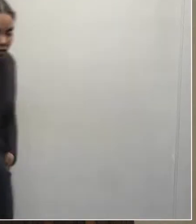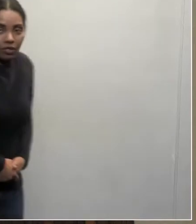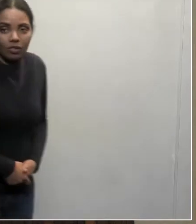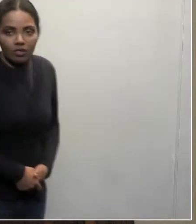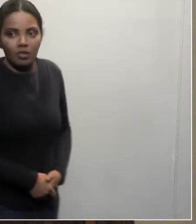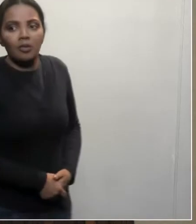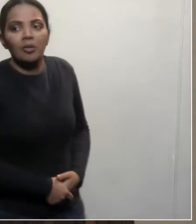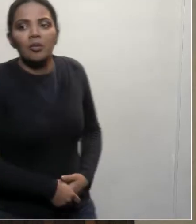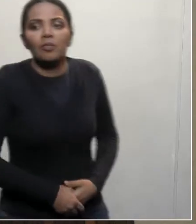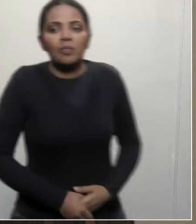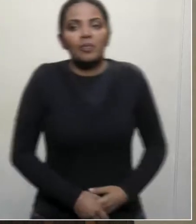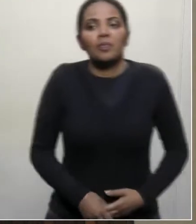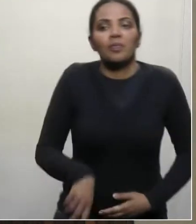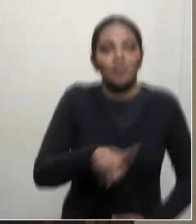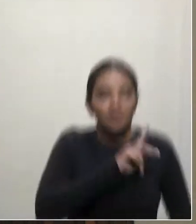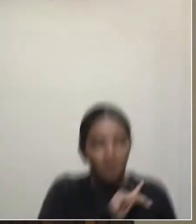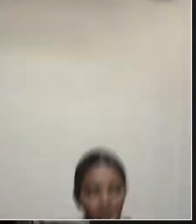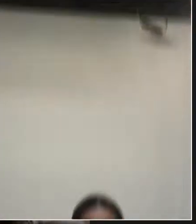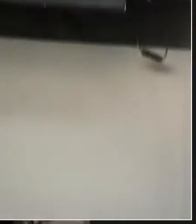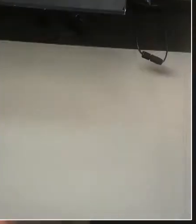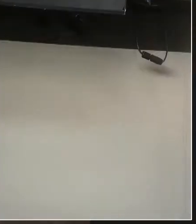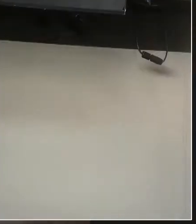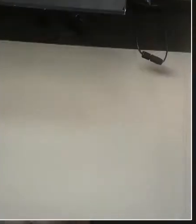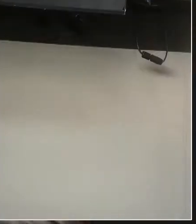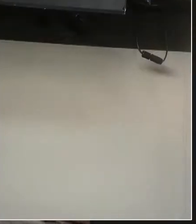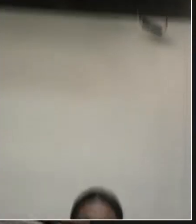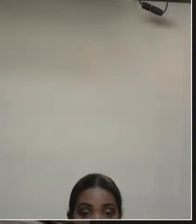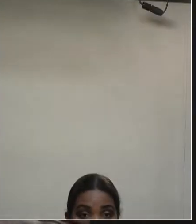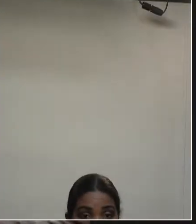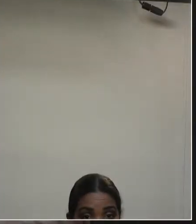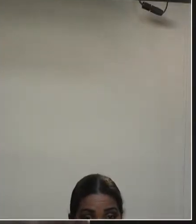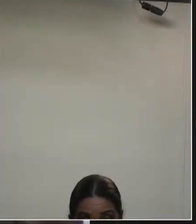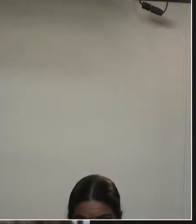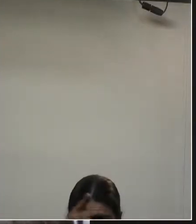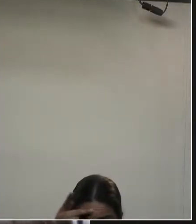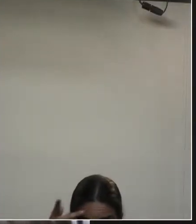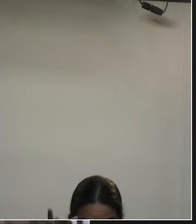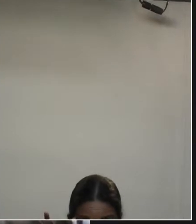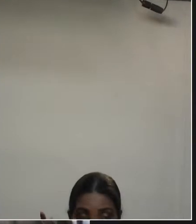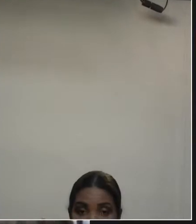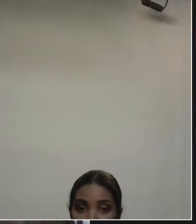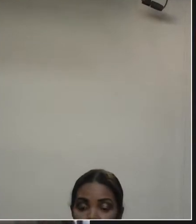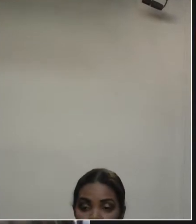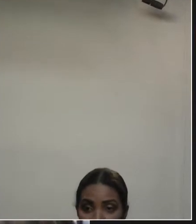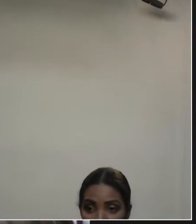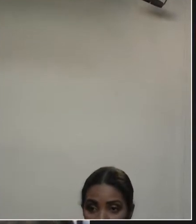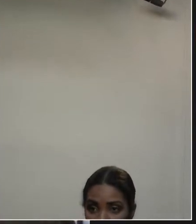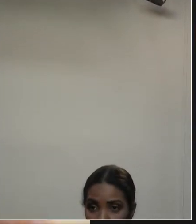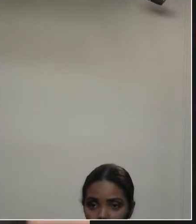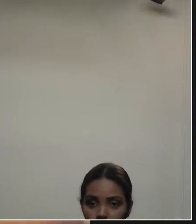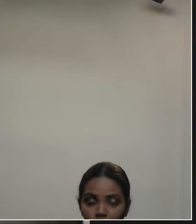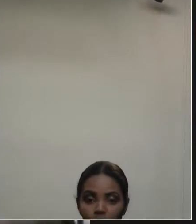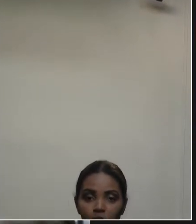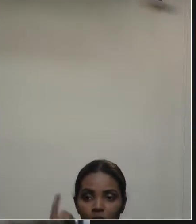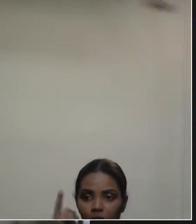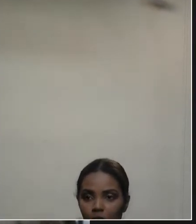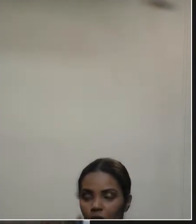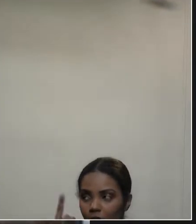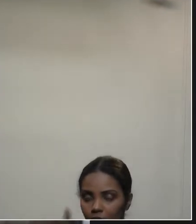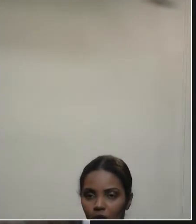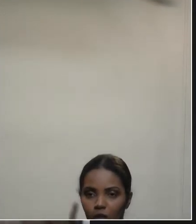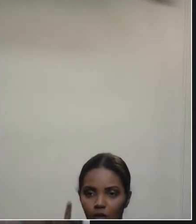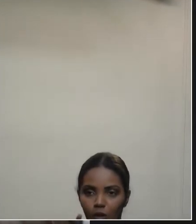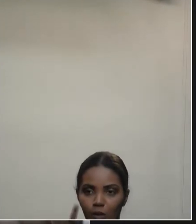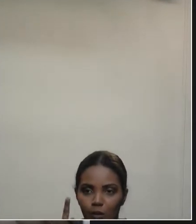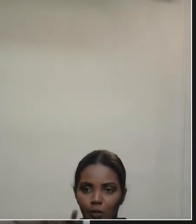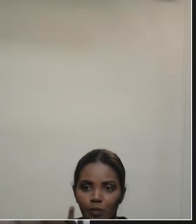Senhor presidente, demais membros da mesa, colegas deputados e deputadas, aos que nos acompanham